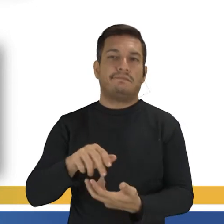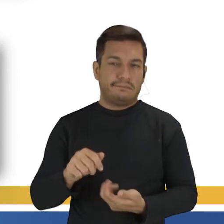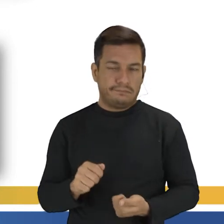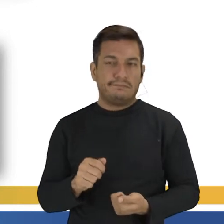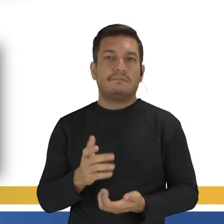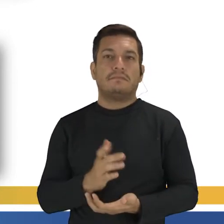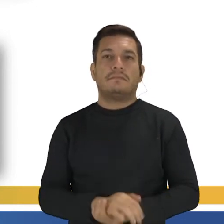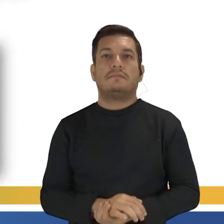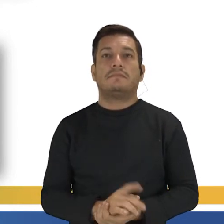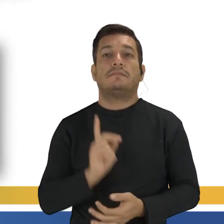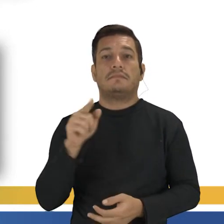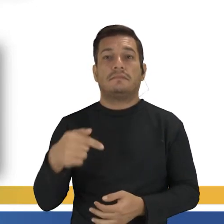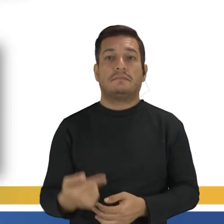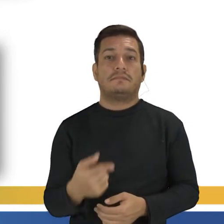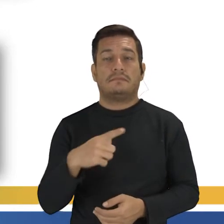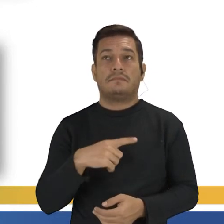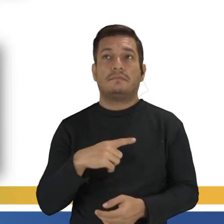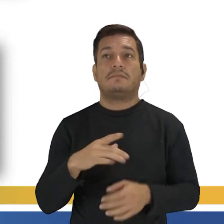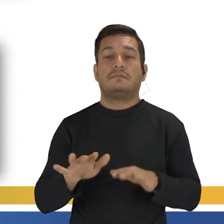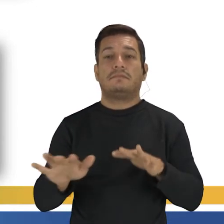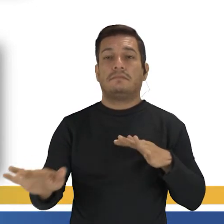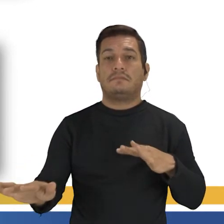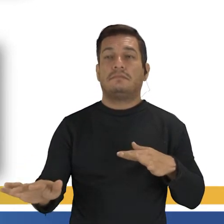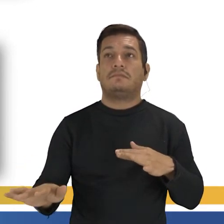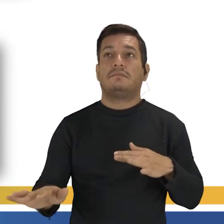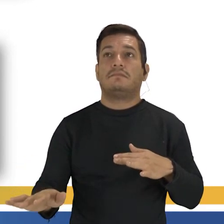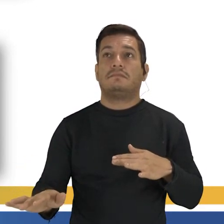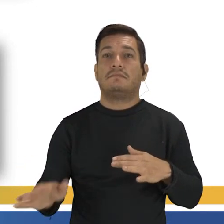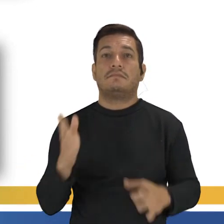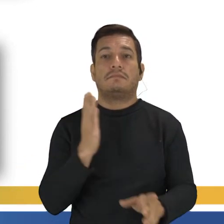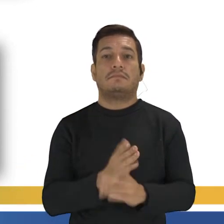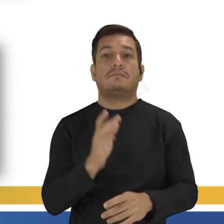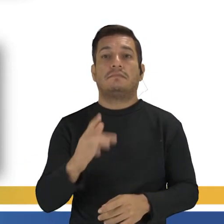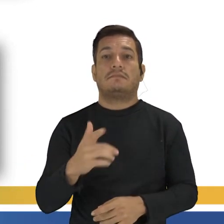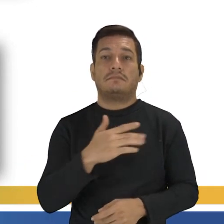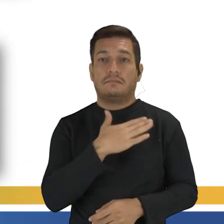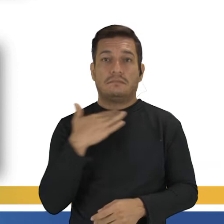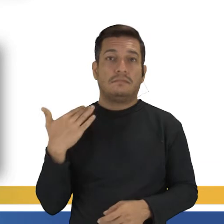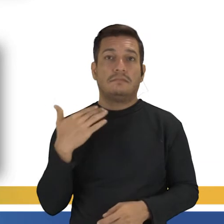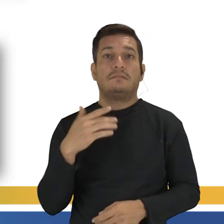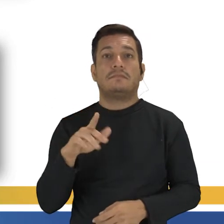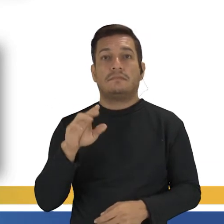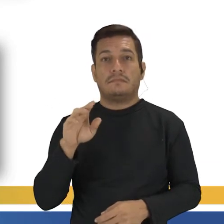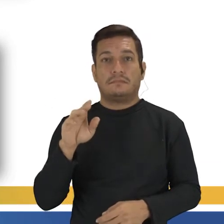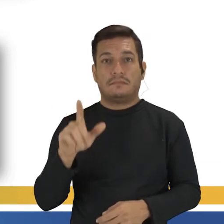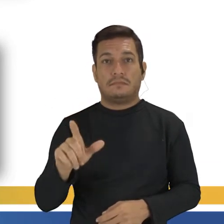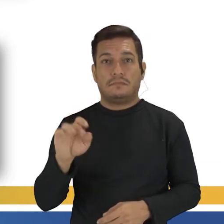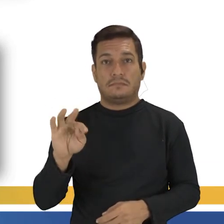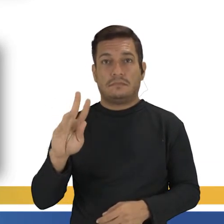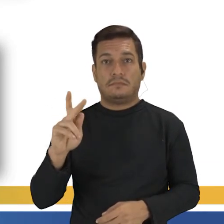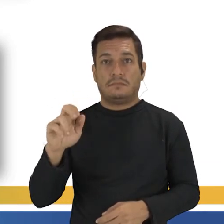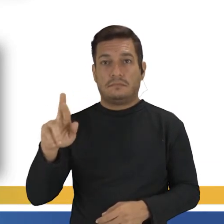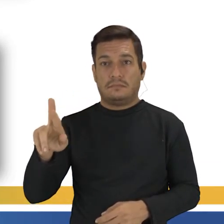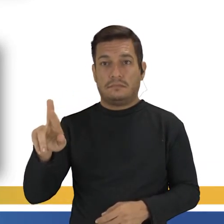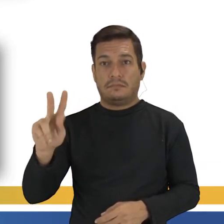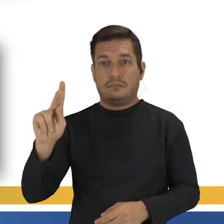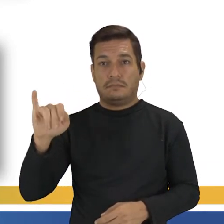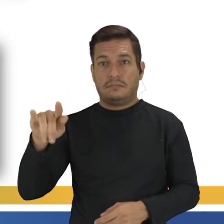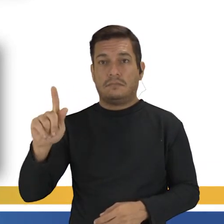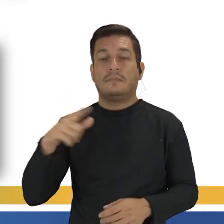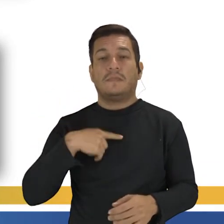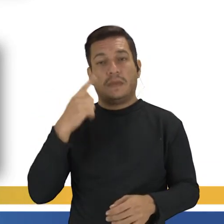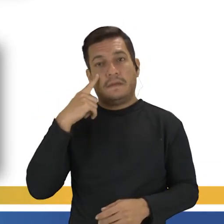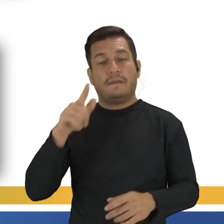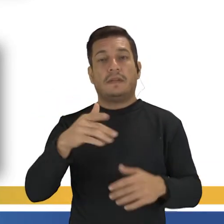E depois desses manifestos, por conta da morte de Luther King, a gente só vai ver na